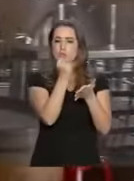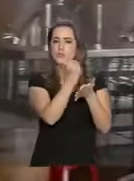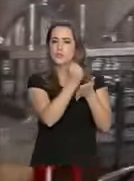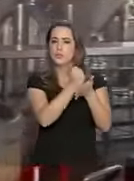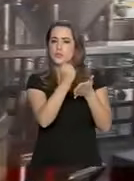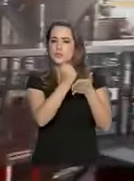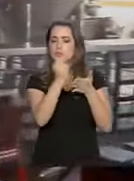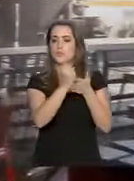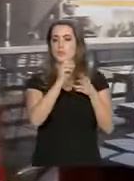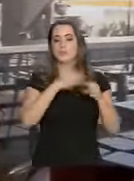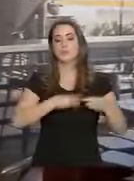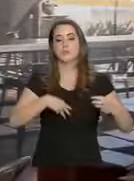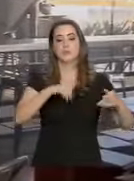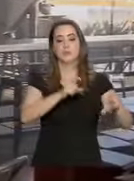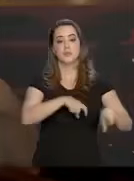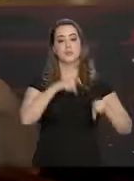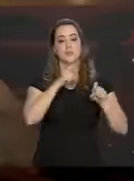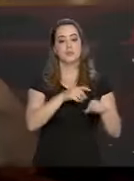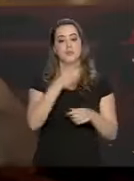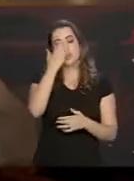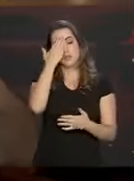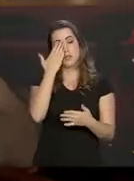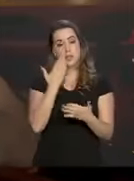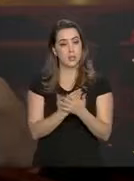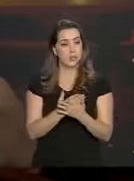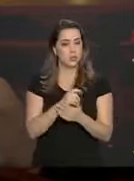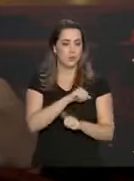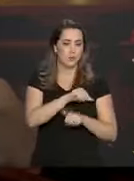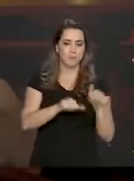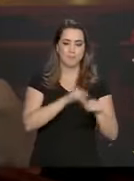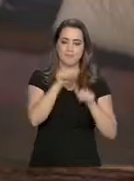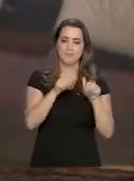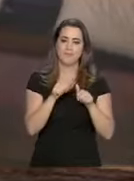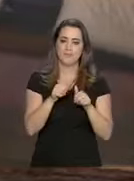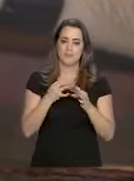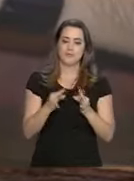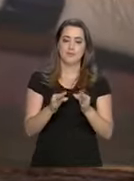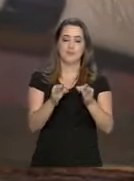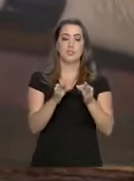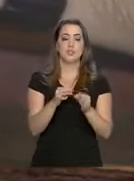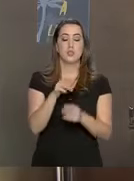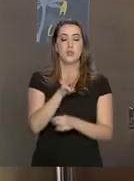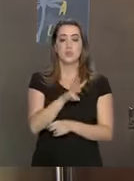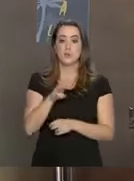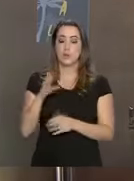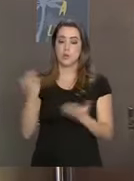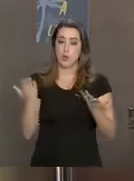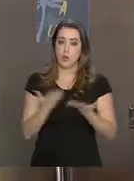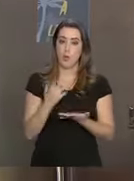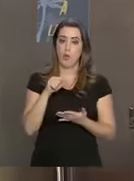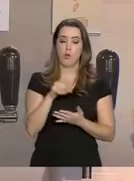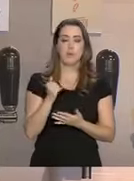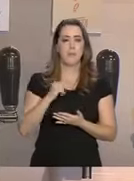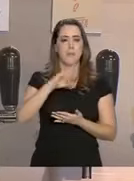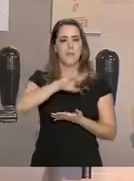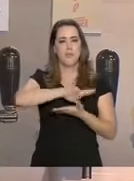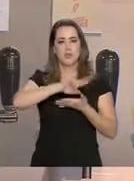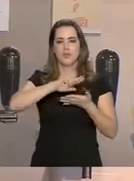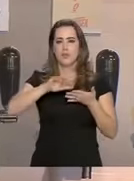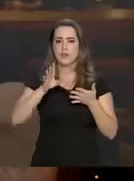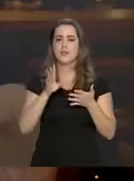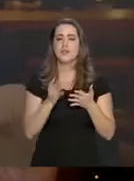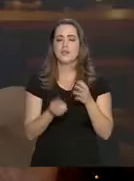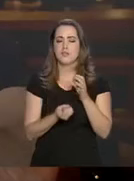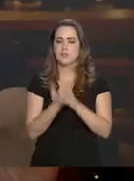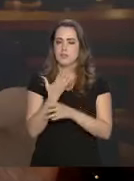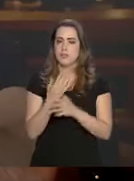no Ministério. O proprietário acredita que com a modernização no processo de registro, a linha de produtos pode aumentar.